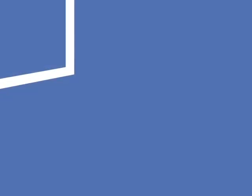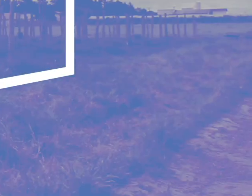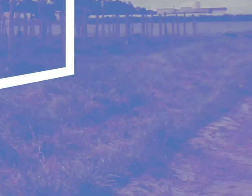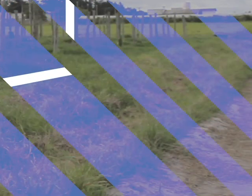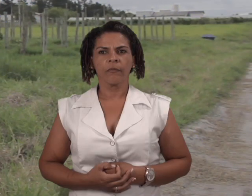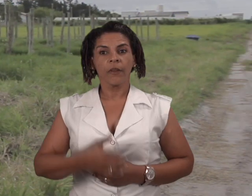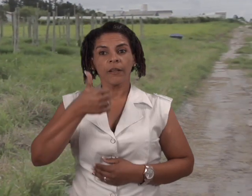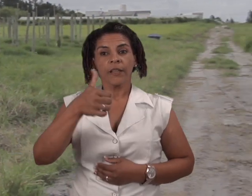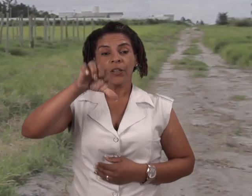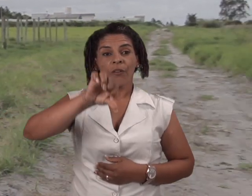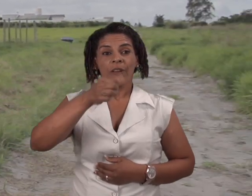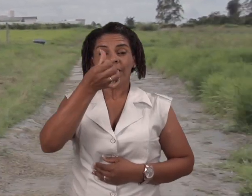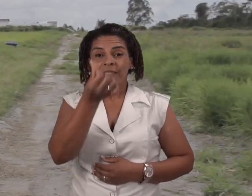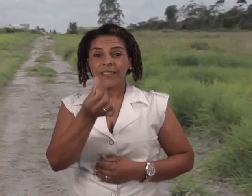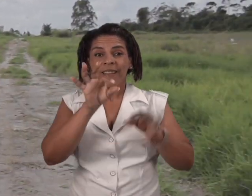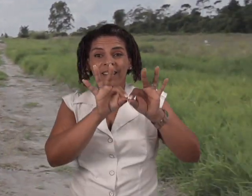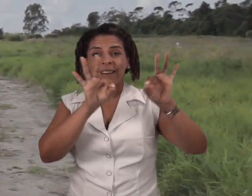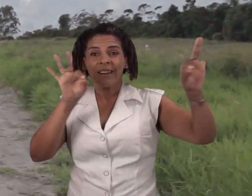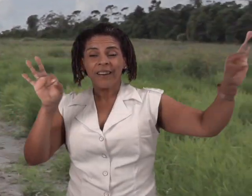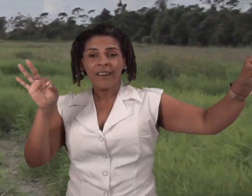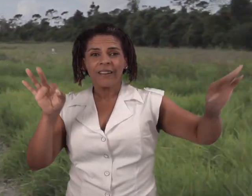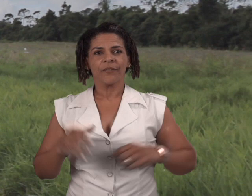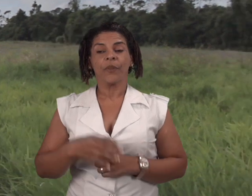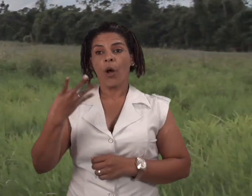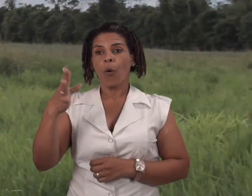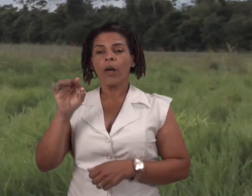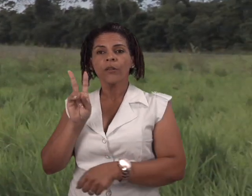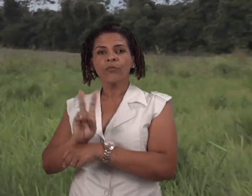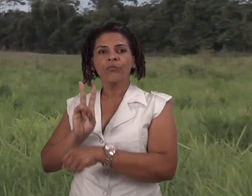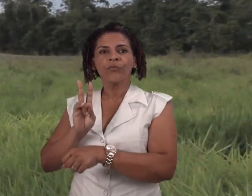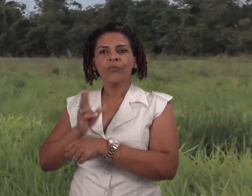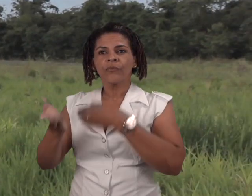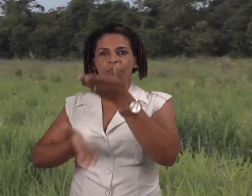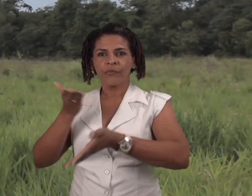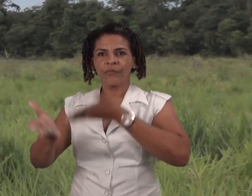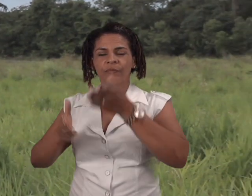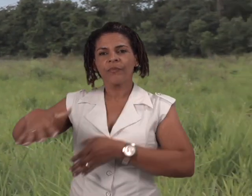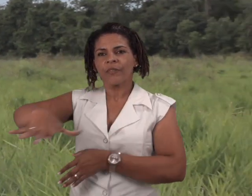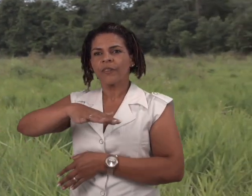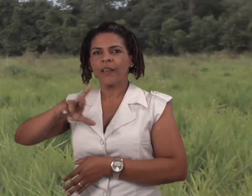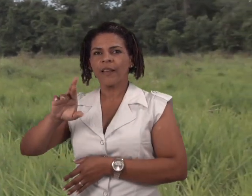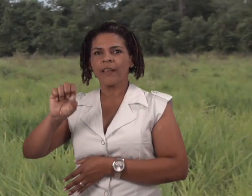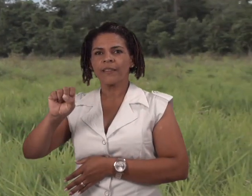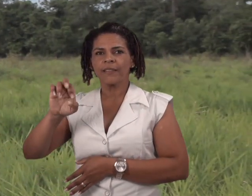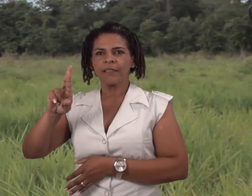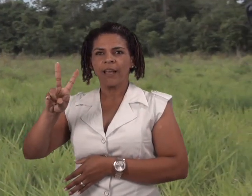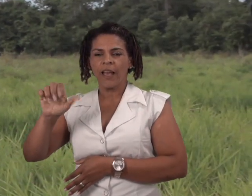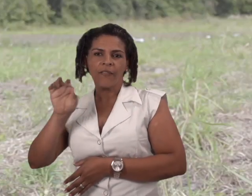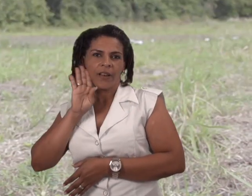Música 196 hectares, 40 destes preservados pela reserva legal.